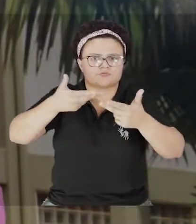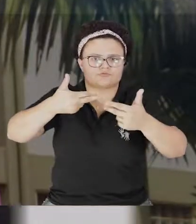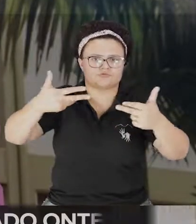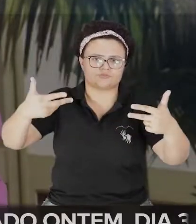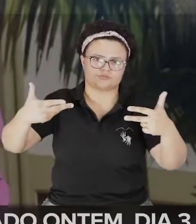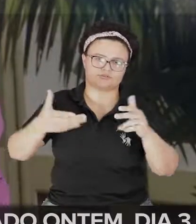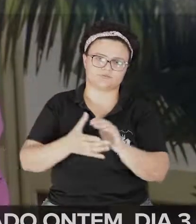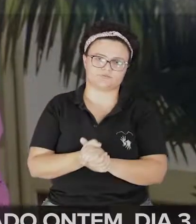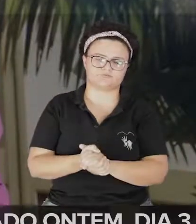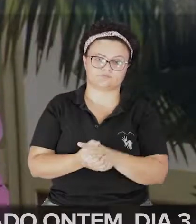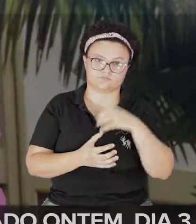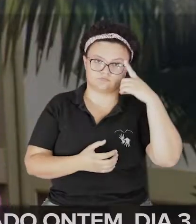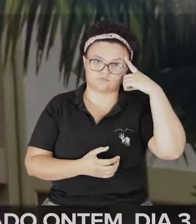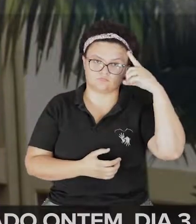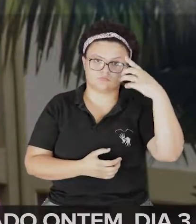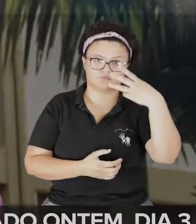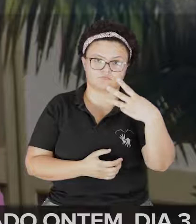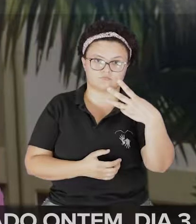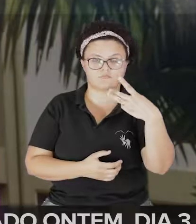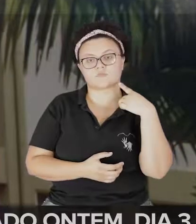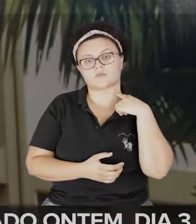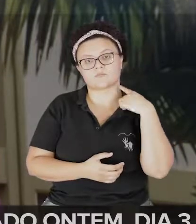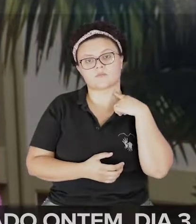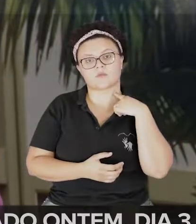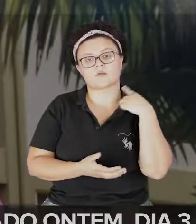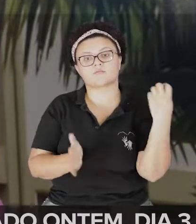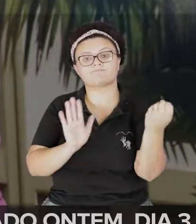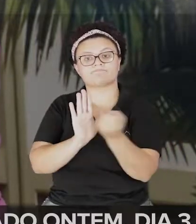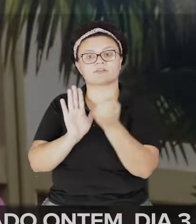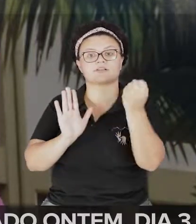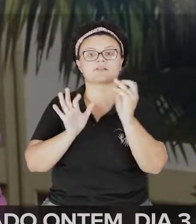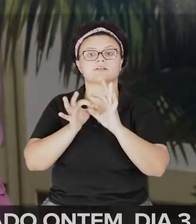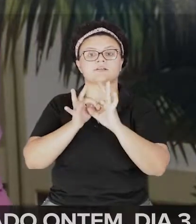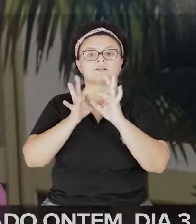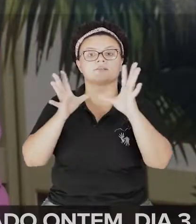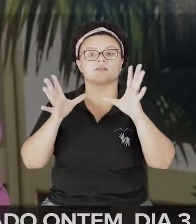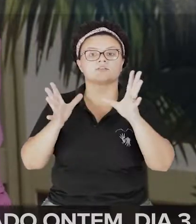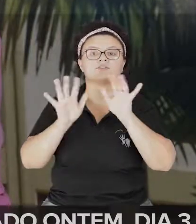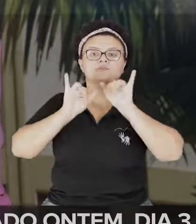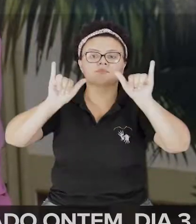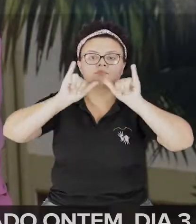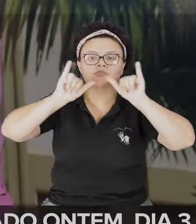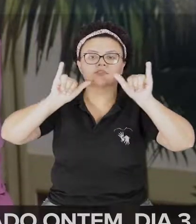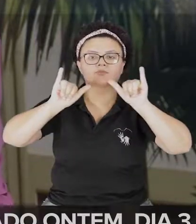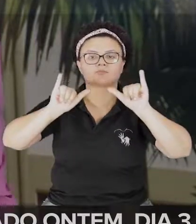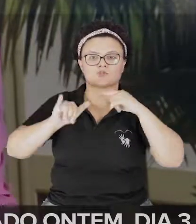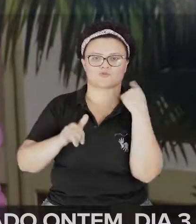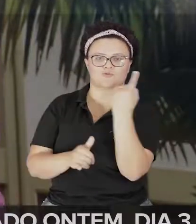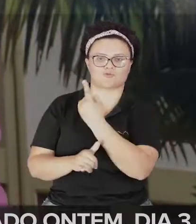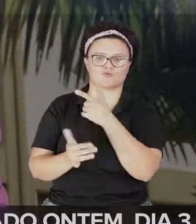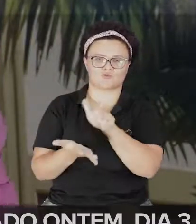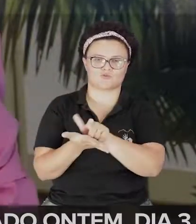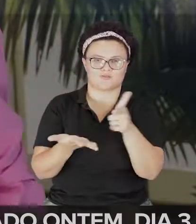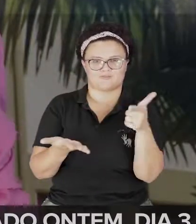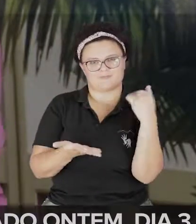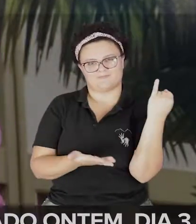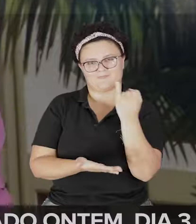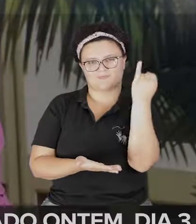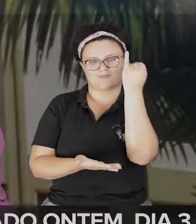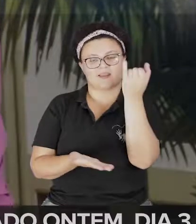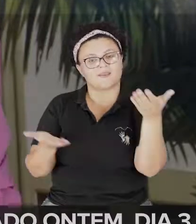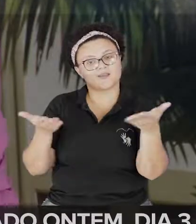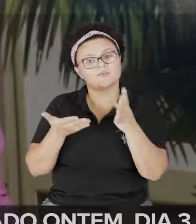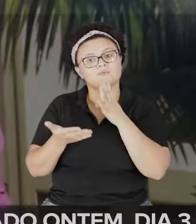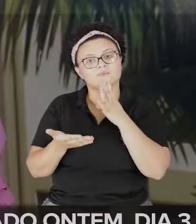O dia 3 de maio é a data que marca a liberdade de imprensa, fundamental para nós, jornalistas. Conheça um pouco mais da